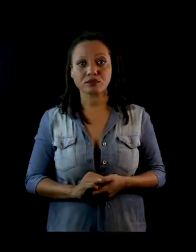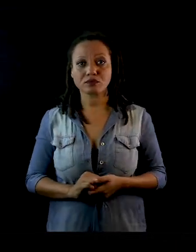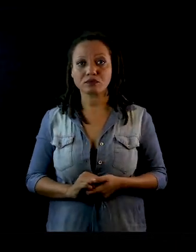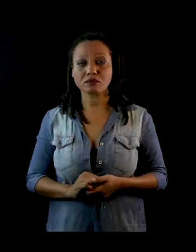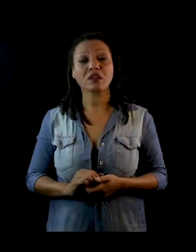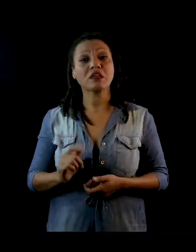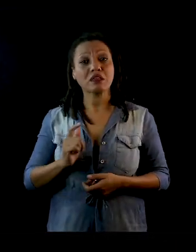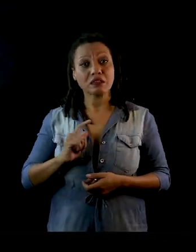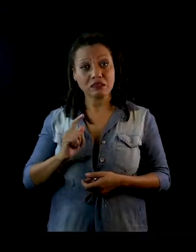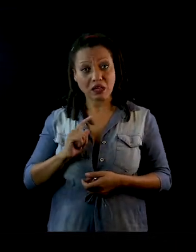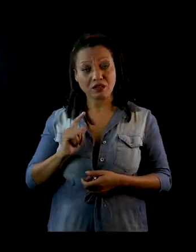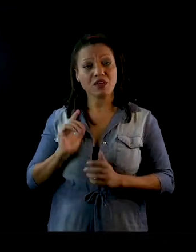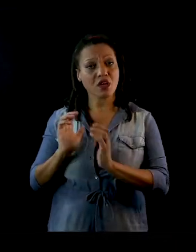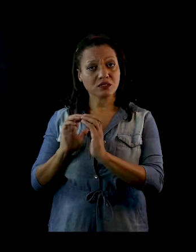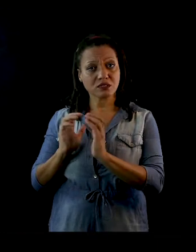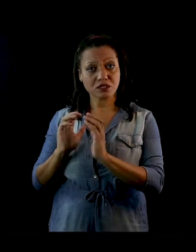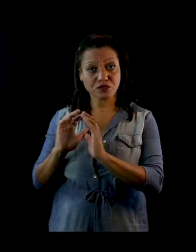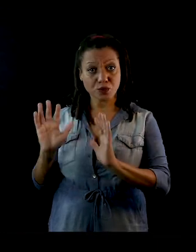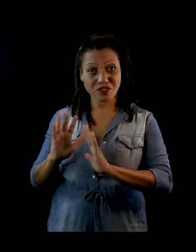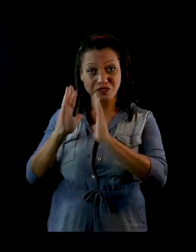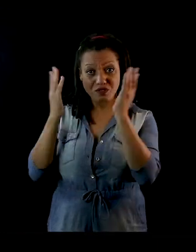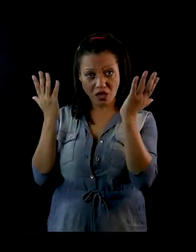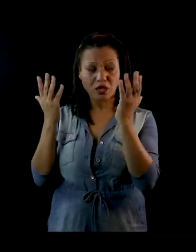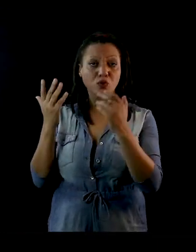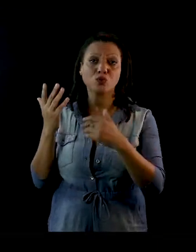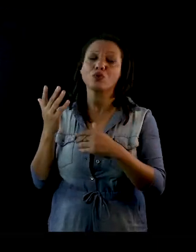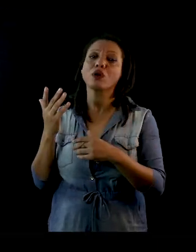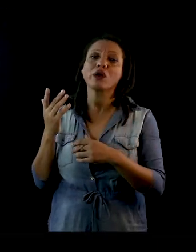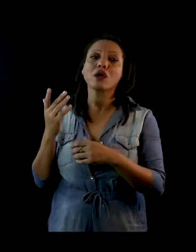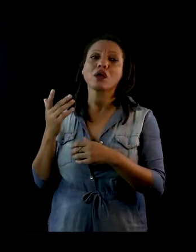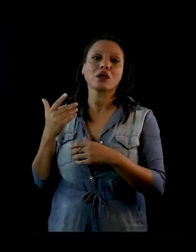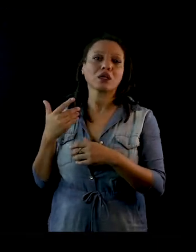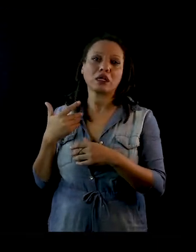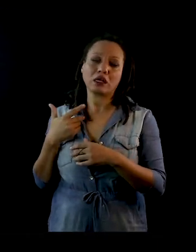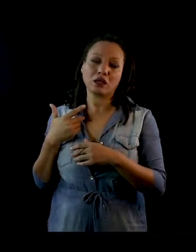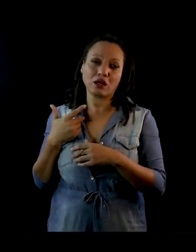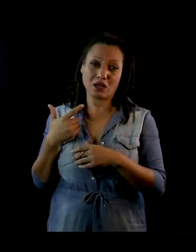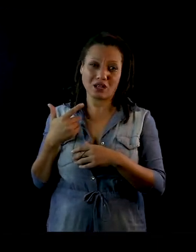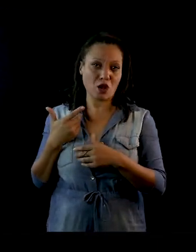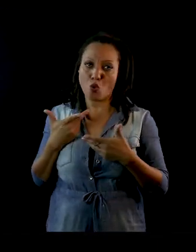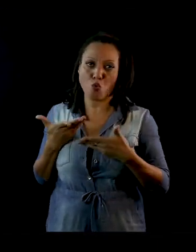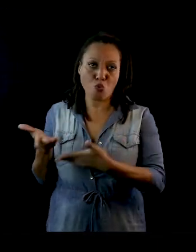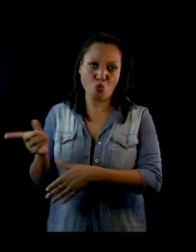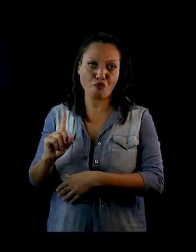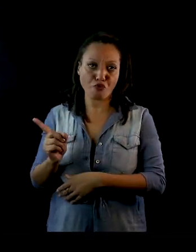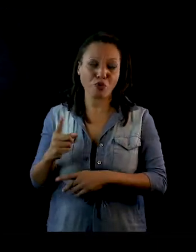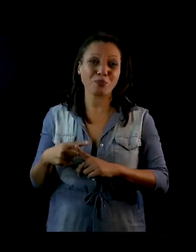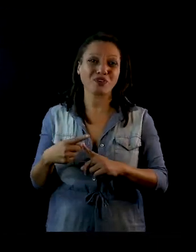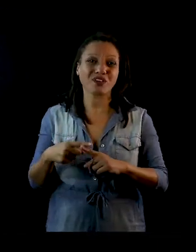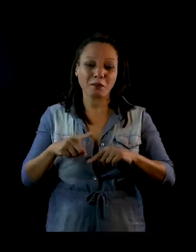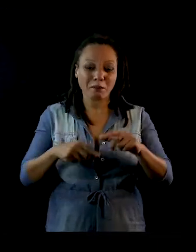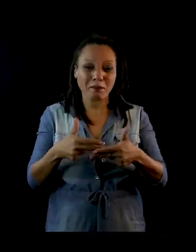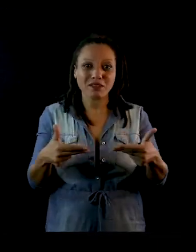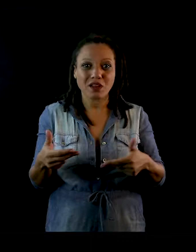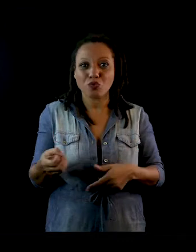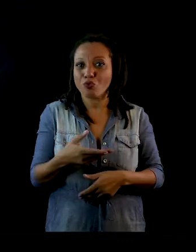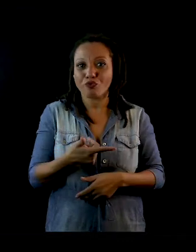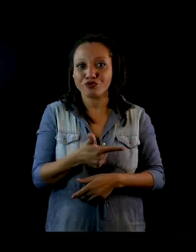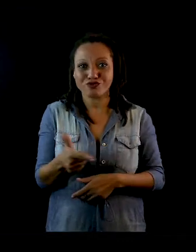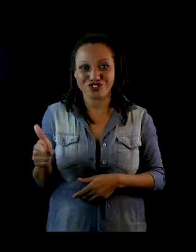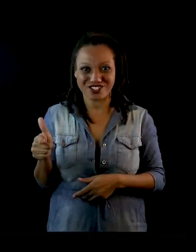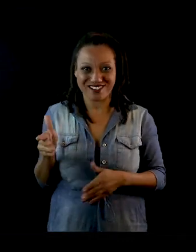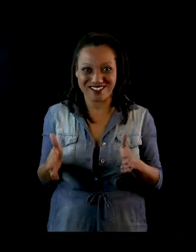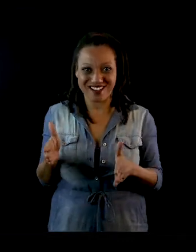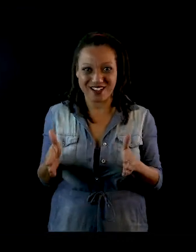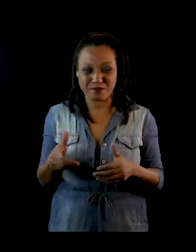teve a CCXP Tour lá em Recife, eu não participei, porque eu ainda não tinha muito material novo na época. Depois teve alguns